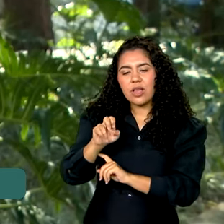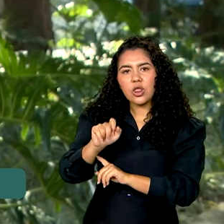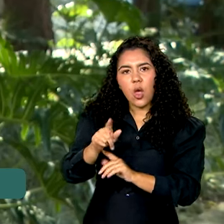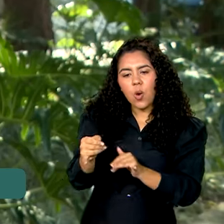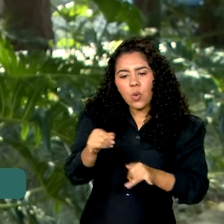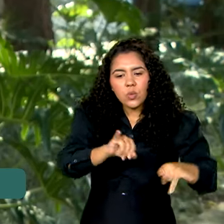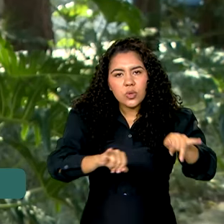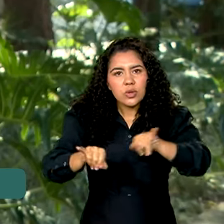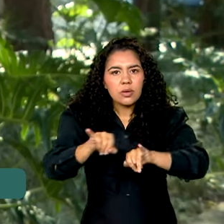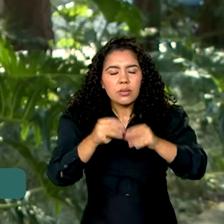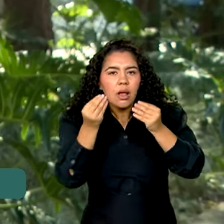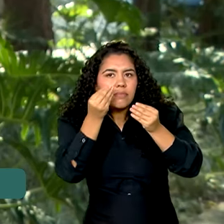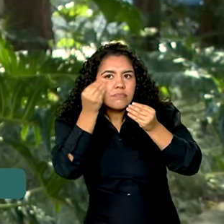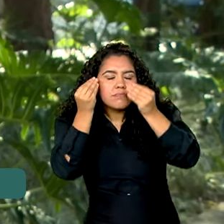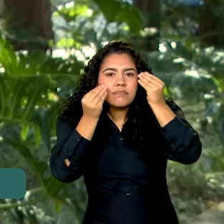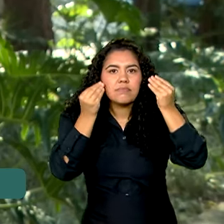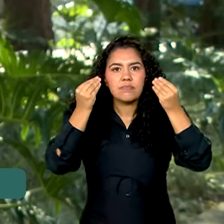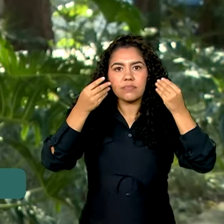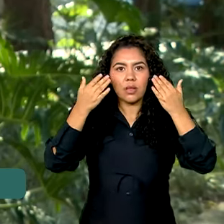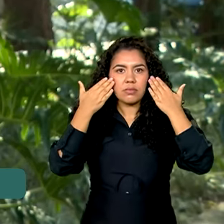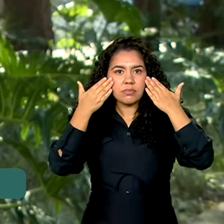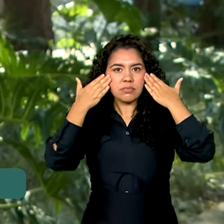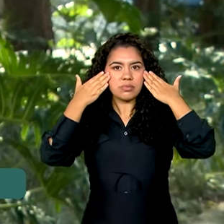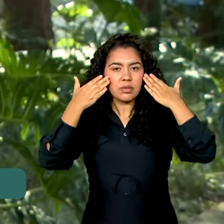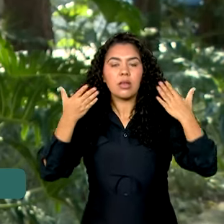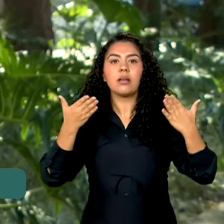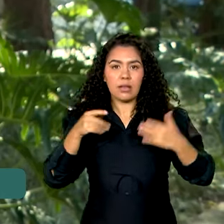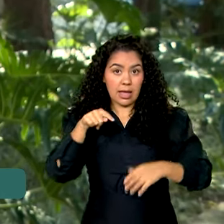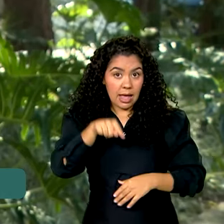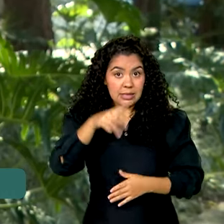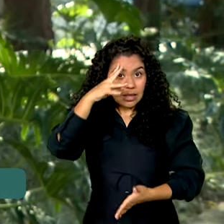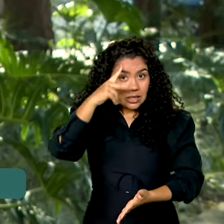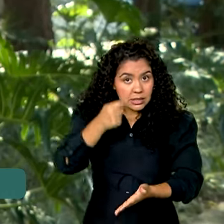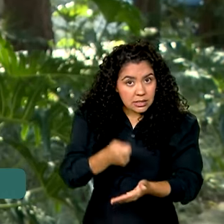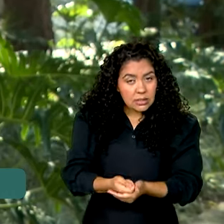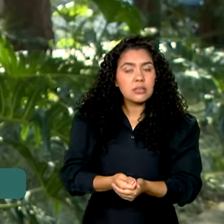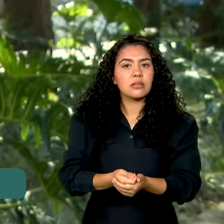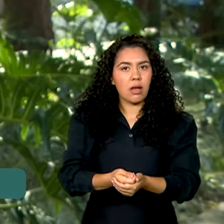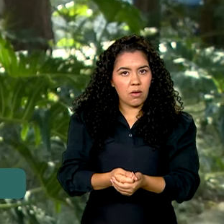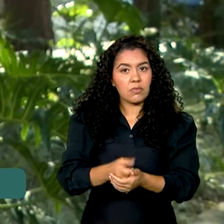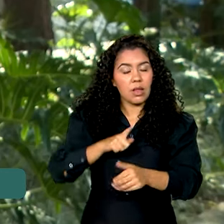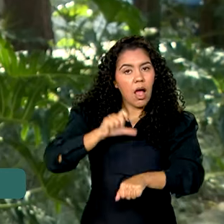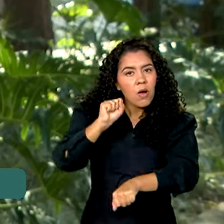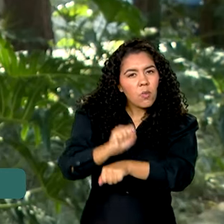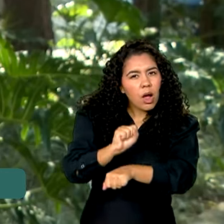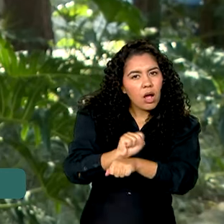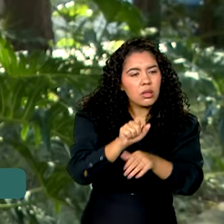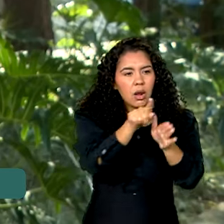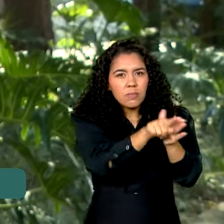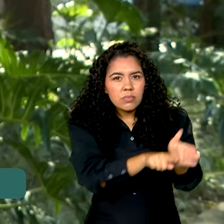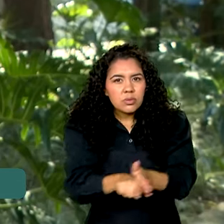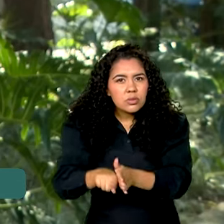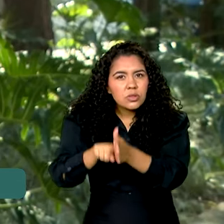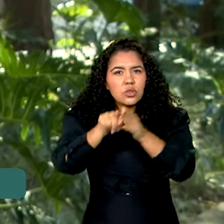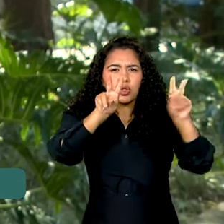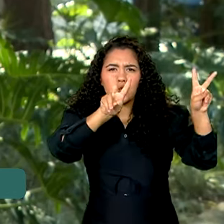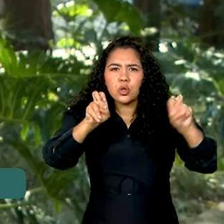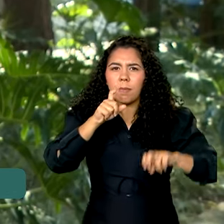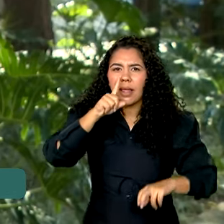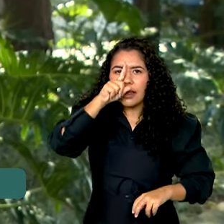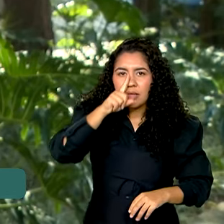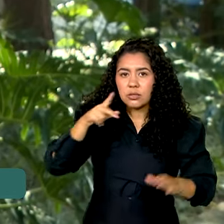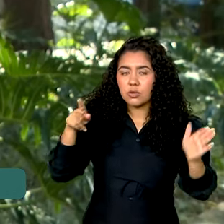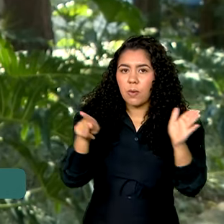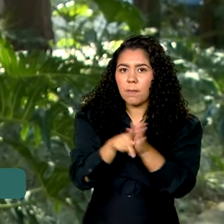estéticos. Essa determinação vale até que as investigações sobre os potenciais riscos do